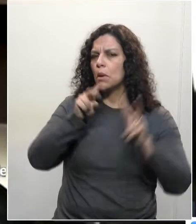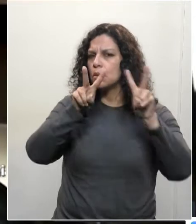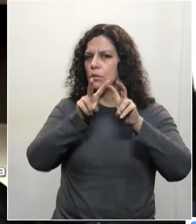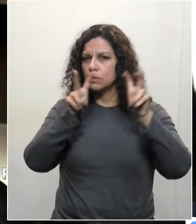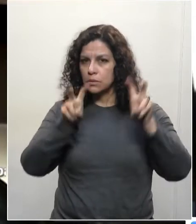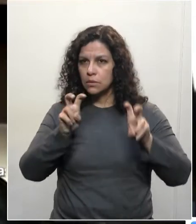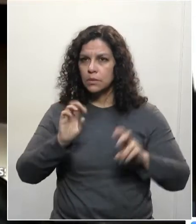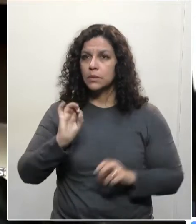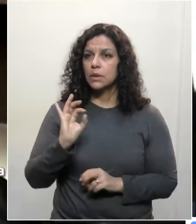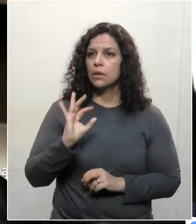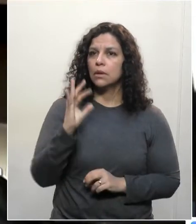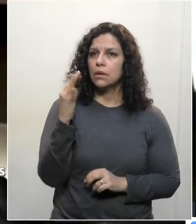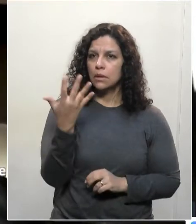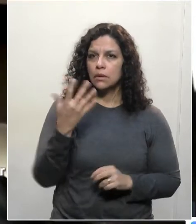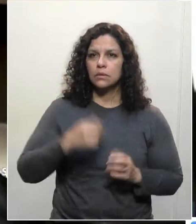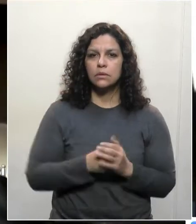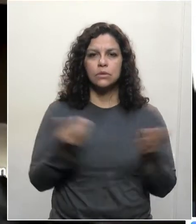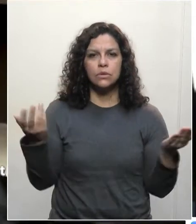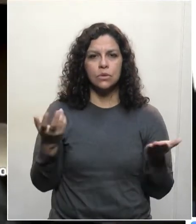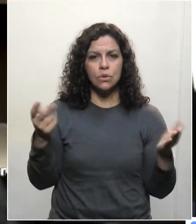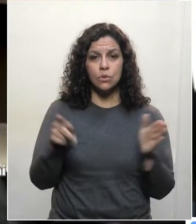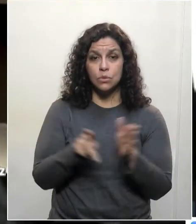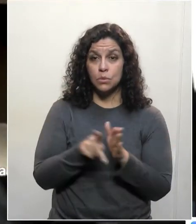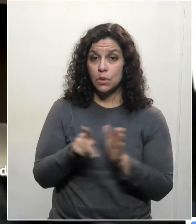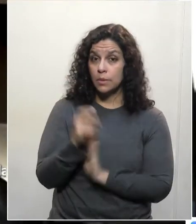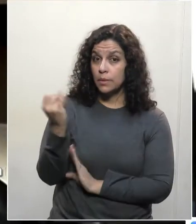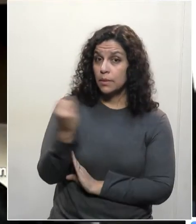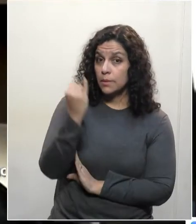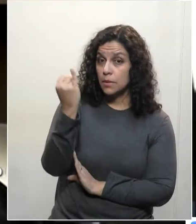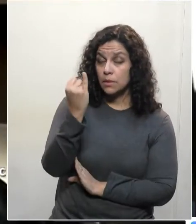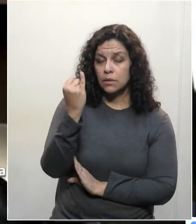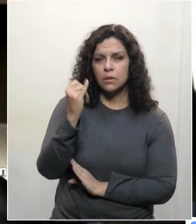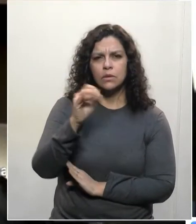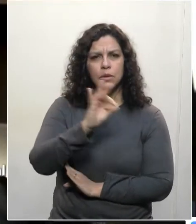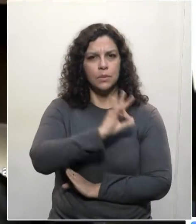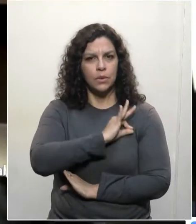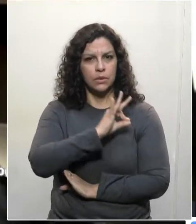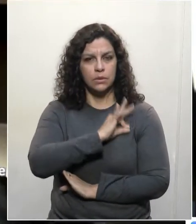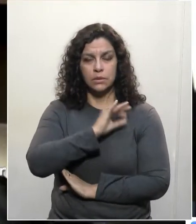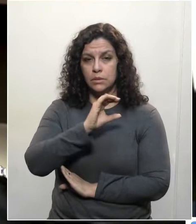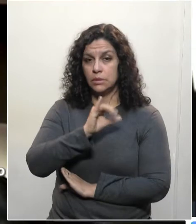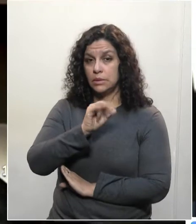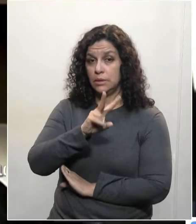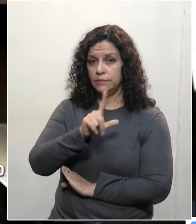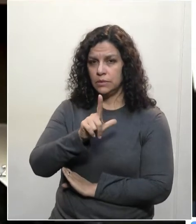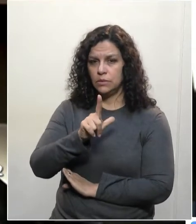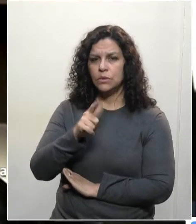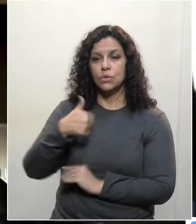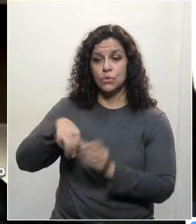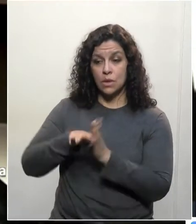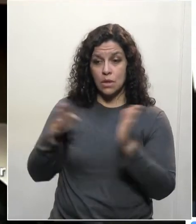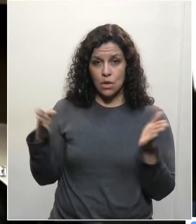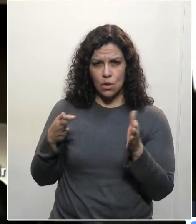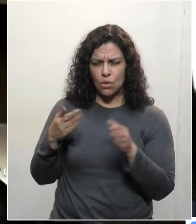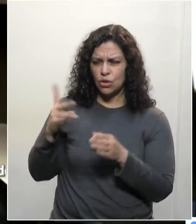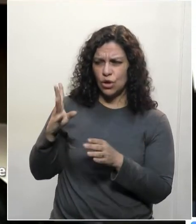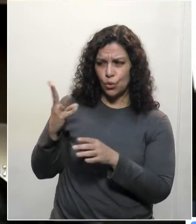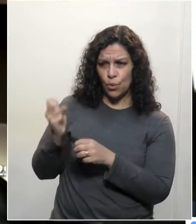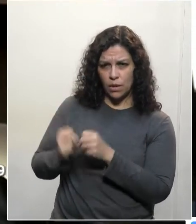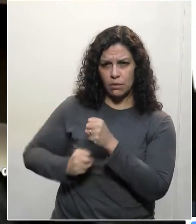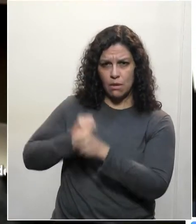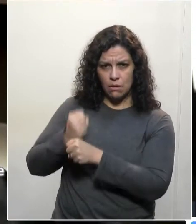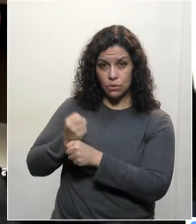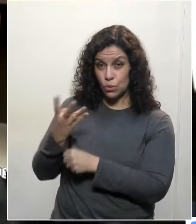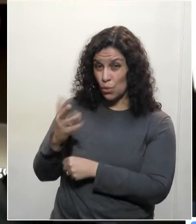que aconteceu hoje no braço, muito importante para a Polícia Civil. Eu venho de lá da Polícia Civil há 40 anos de